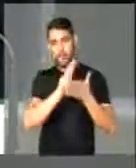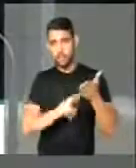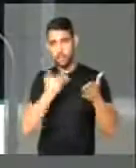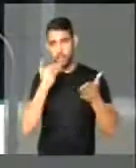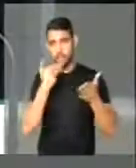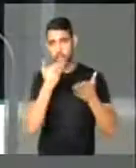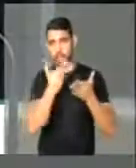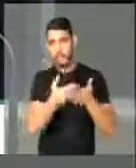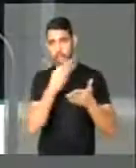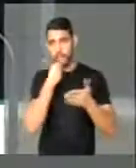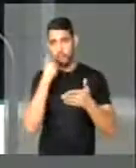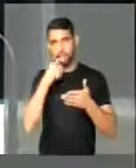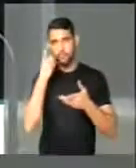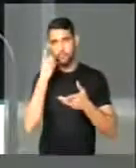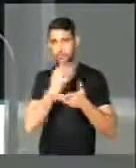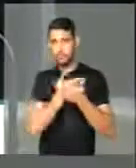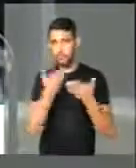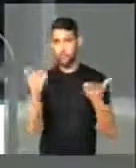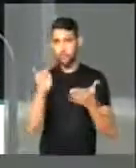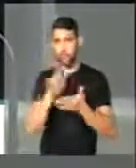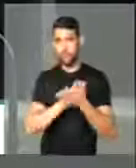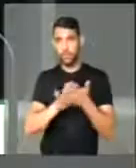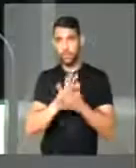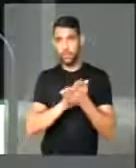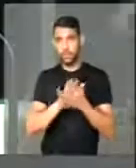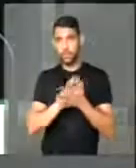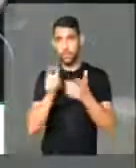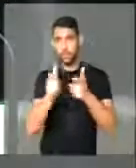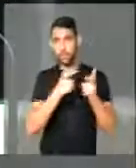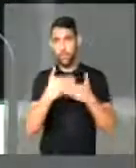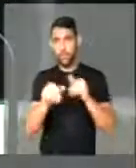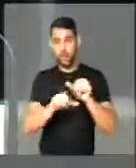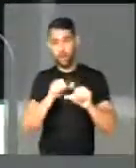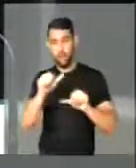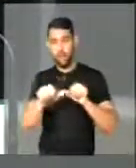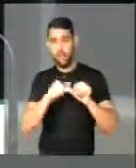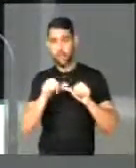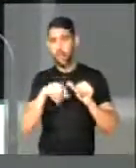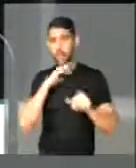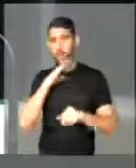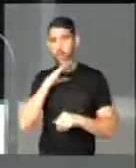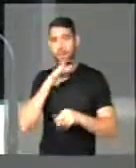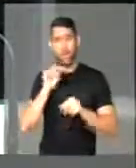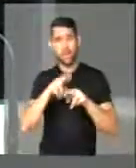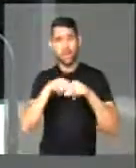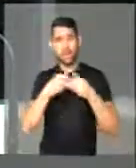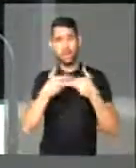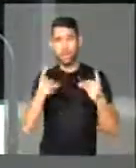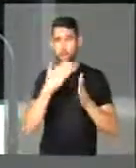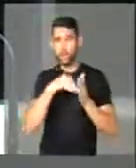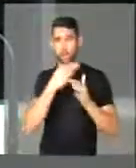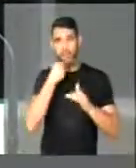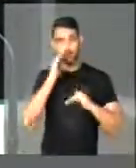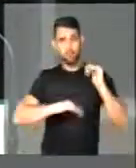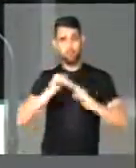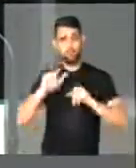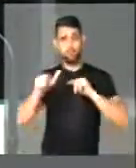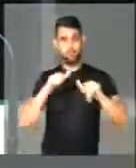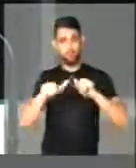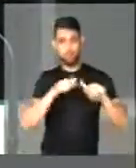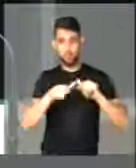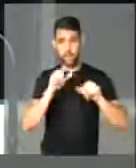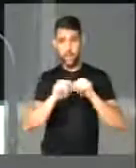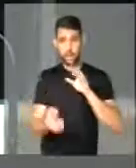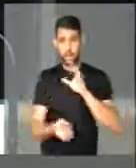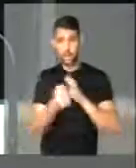disponibilizada aos Srs. e Srs. Deputados, não tem lugar. É uma reforma que prejudicará substantivamente os trabalhadores. A